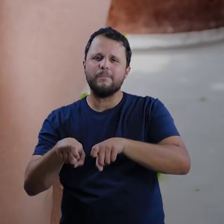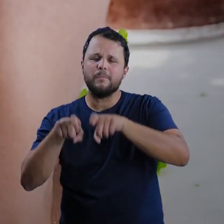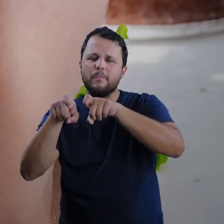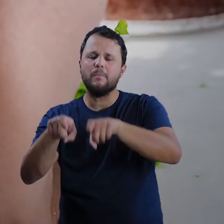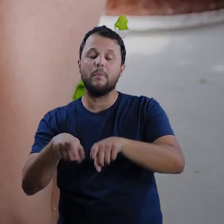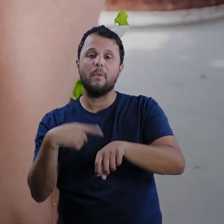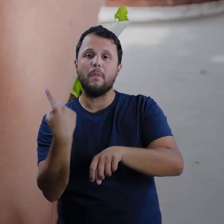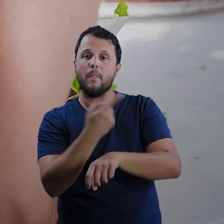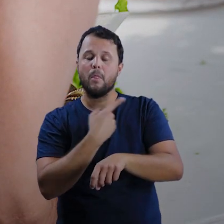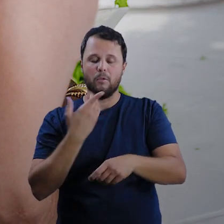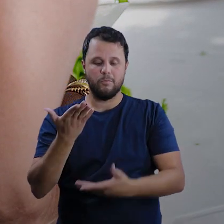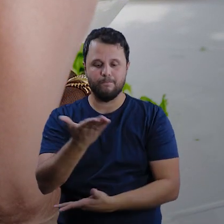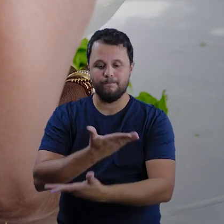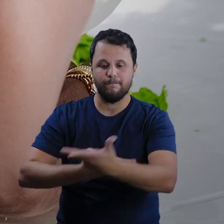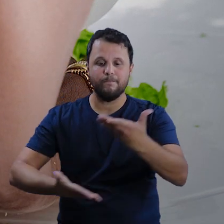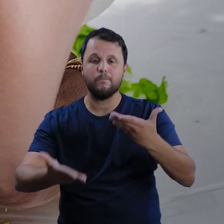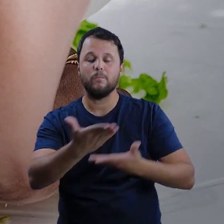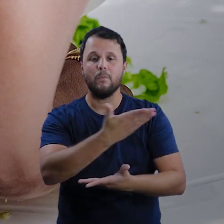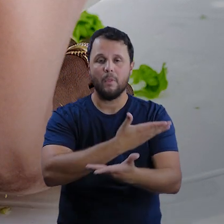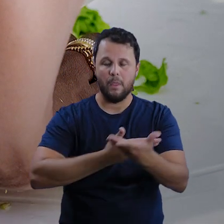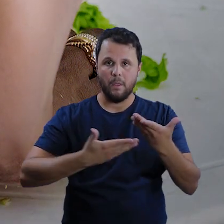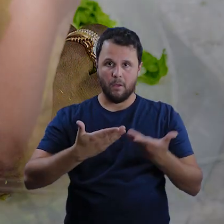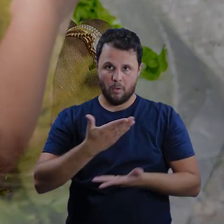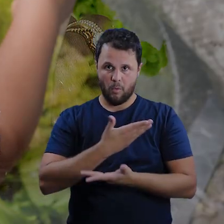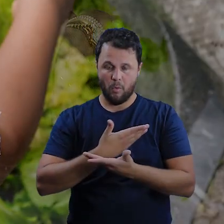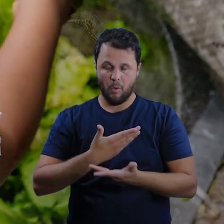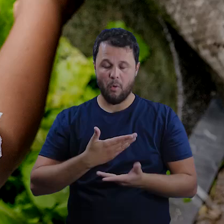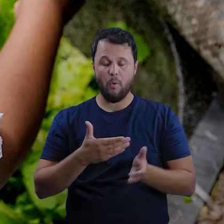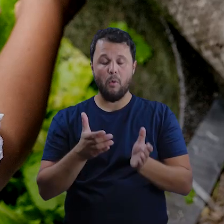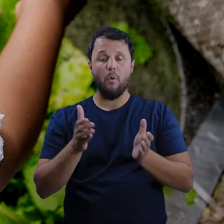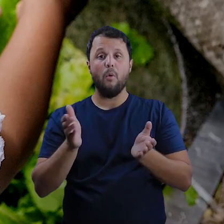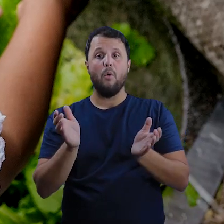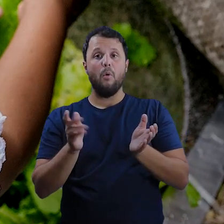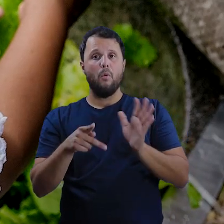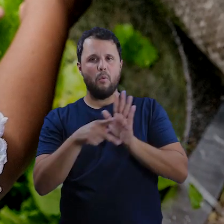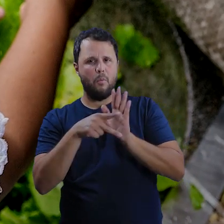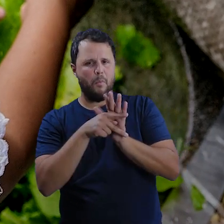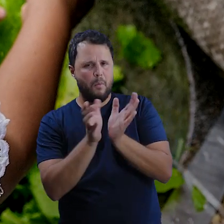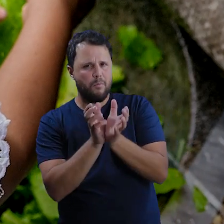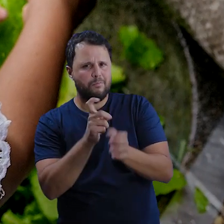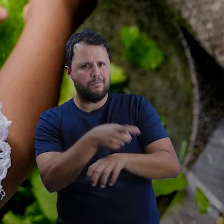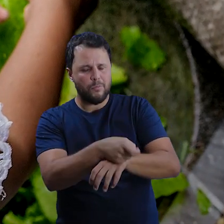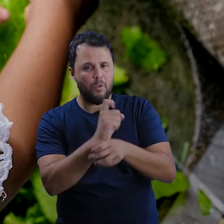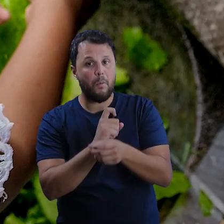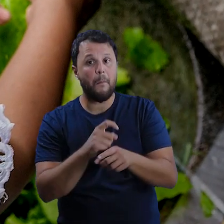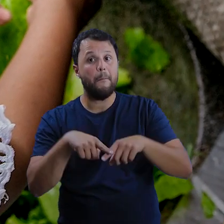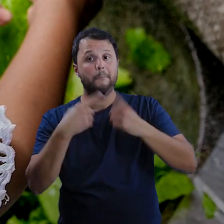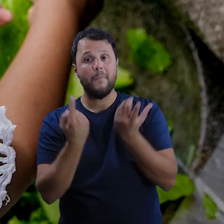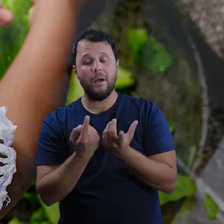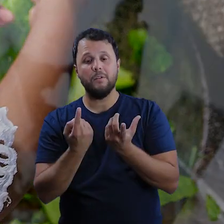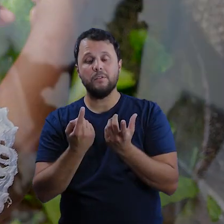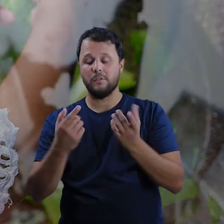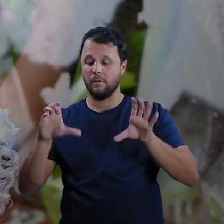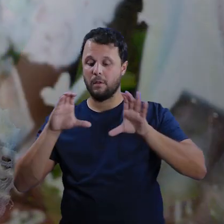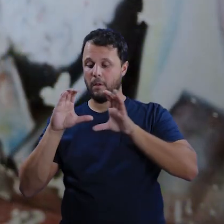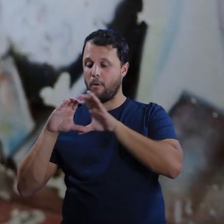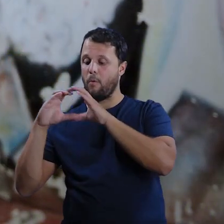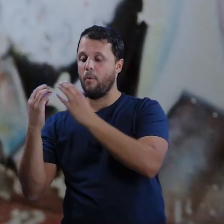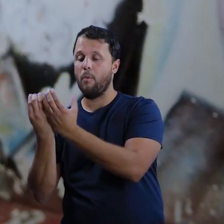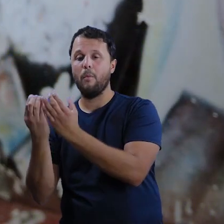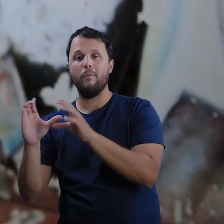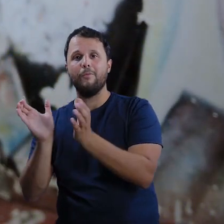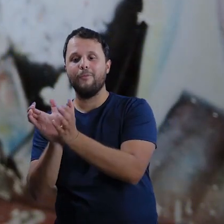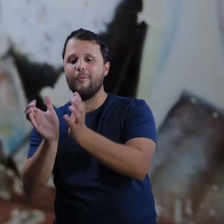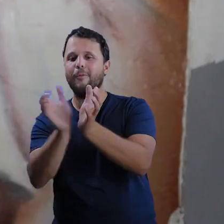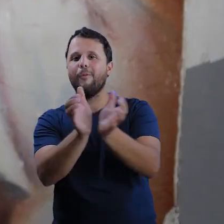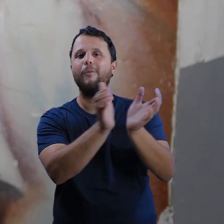gente possa compartilhar, não só com a comunidade do quilombo, mas também com toda a comunidade em torno dessa comunidade. Então,